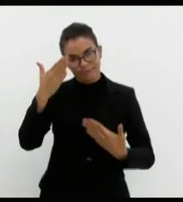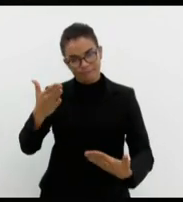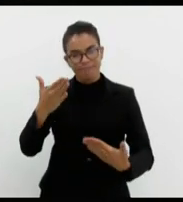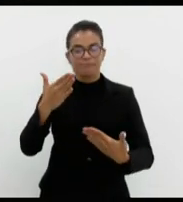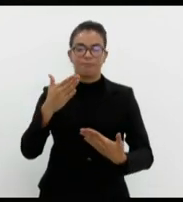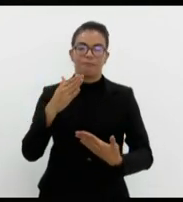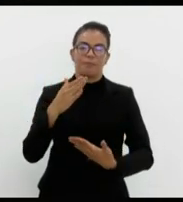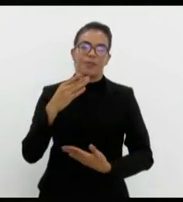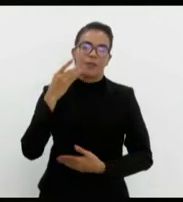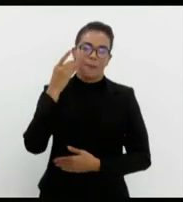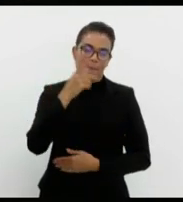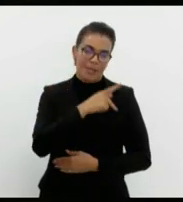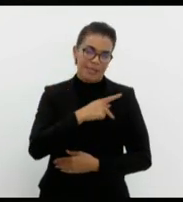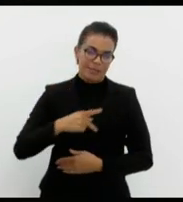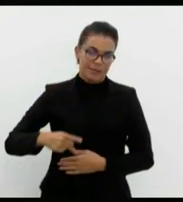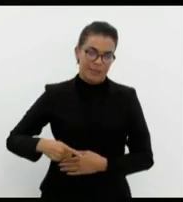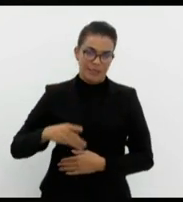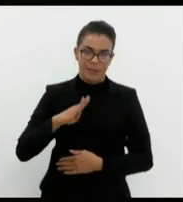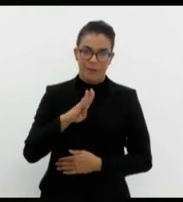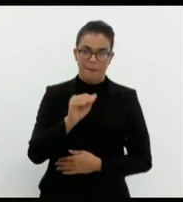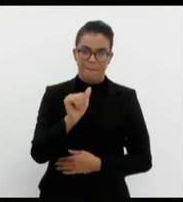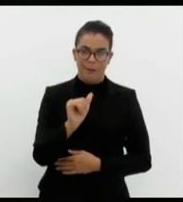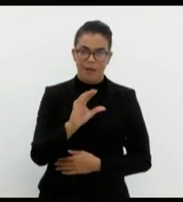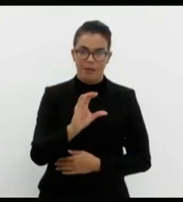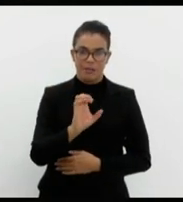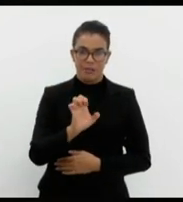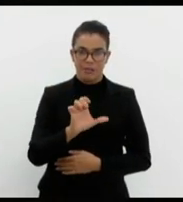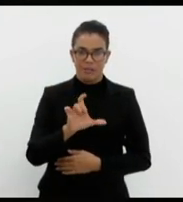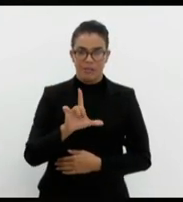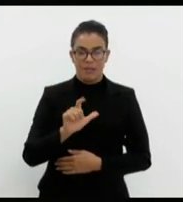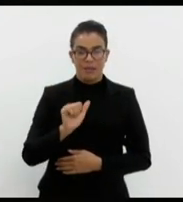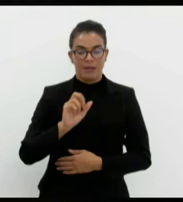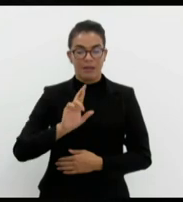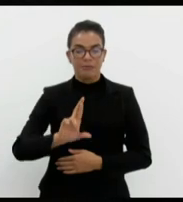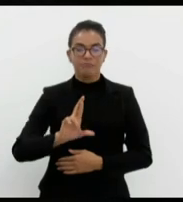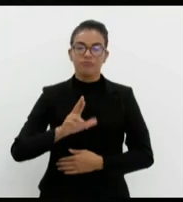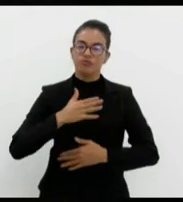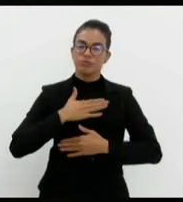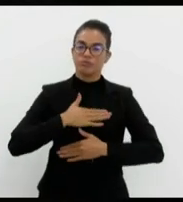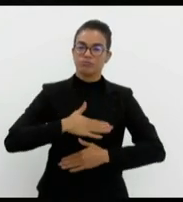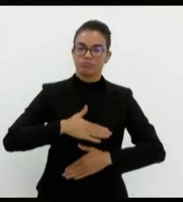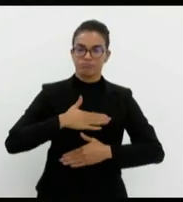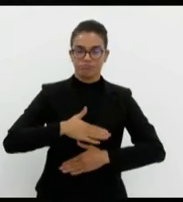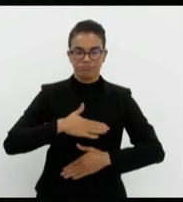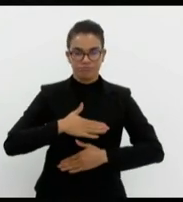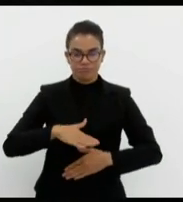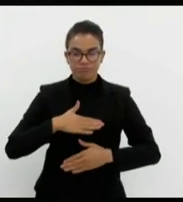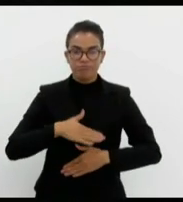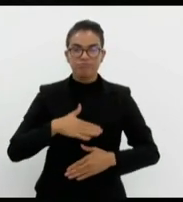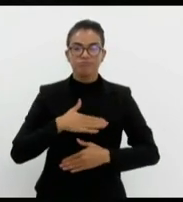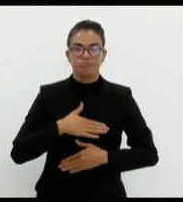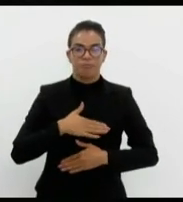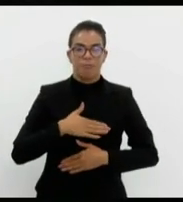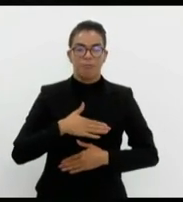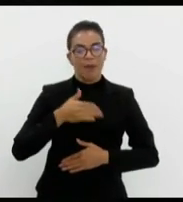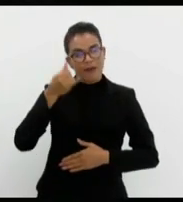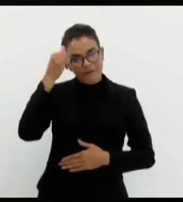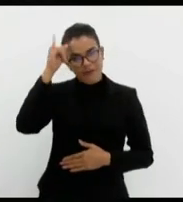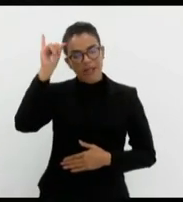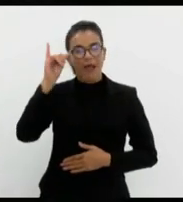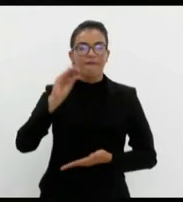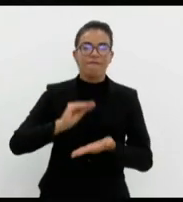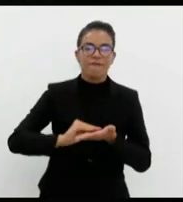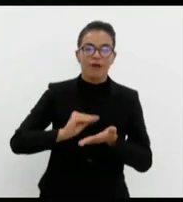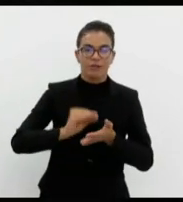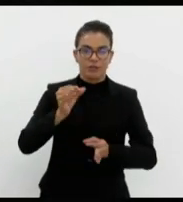Barcelar, que conduziu todo esse processo com a isenção e tranquilidade necessária para que nenhuma injustiça fosse cometida.